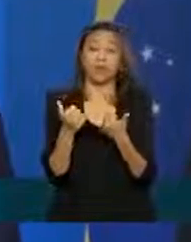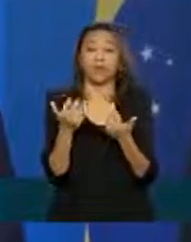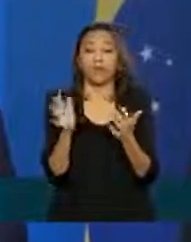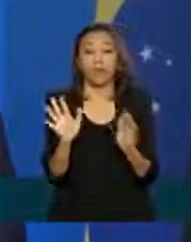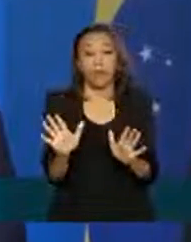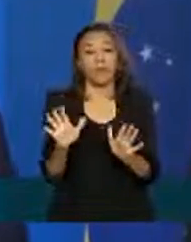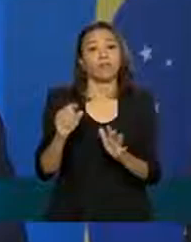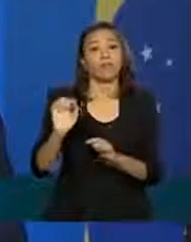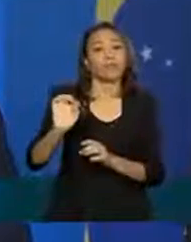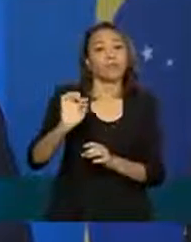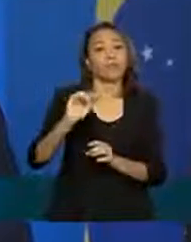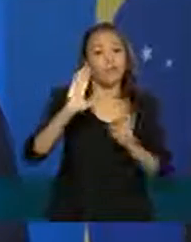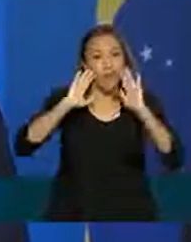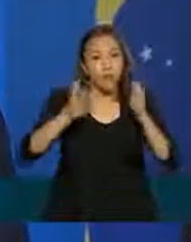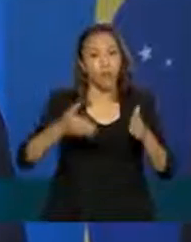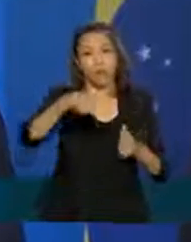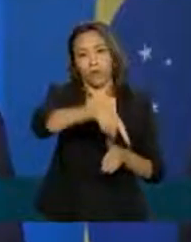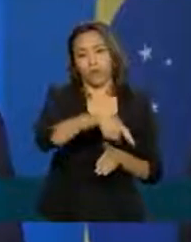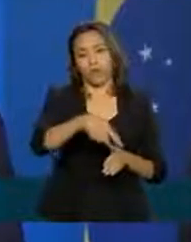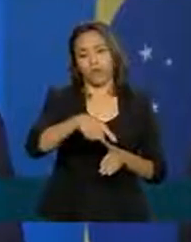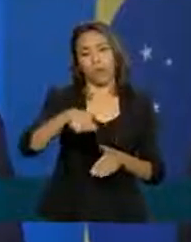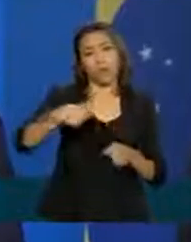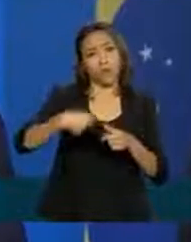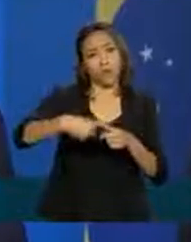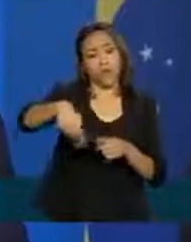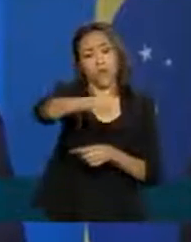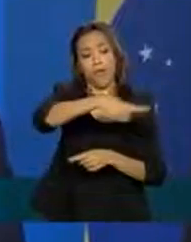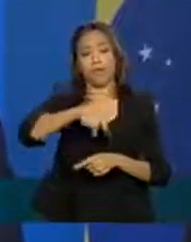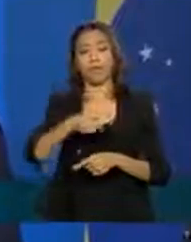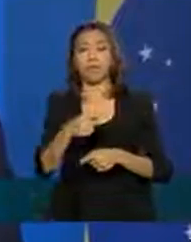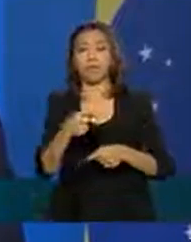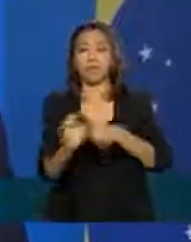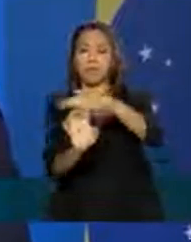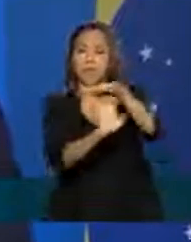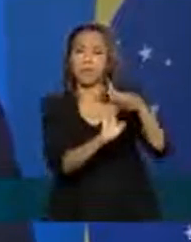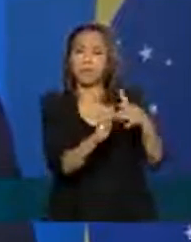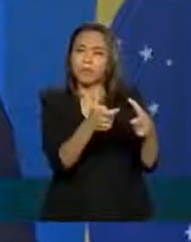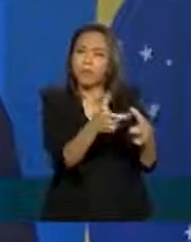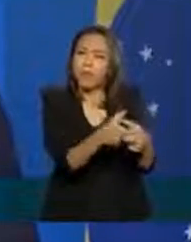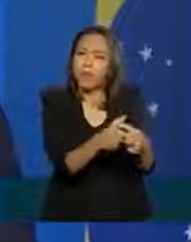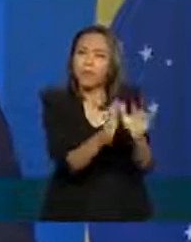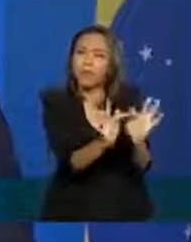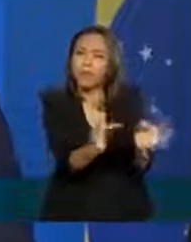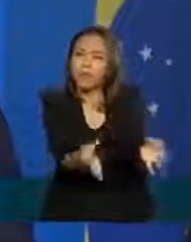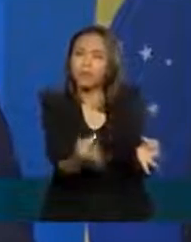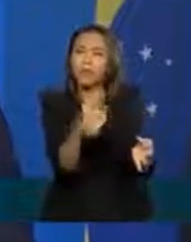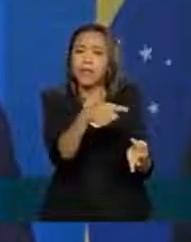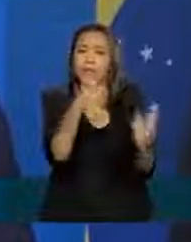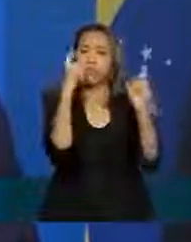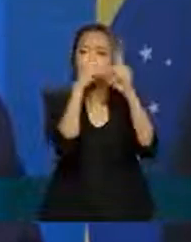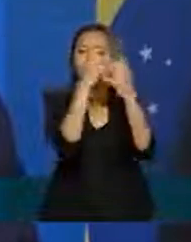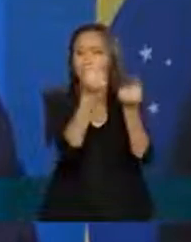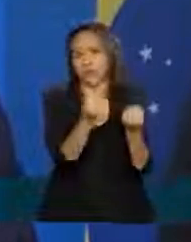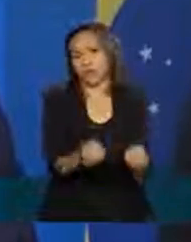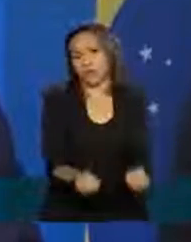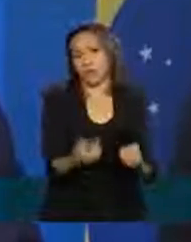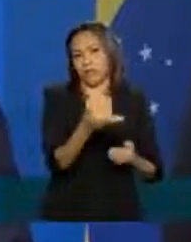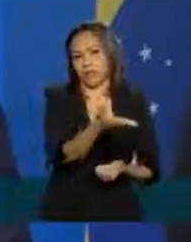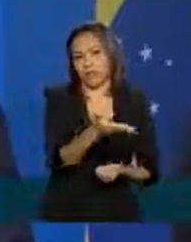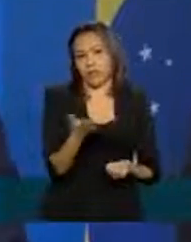empresas microempresas tem uma dificuldade maior às vezes o que muitas vezes não tem balanço então